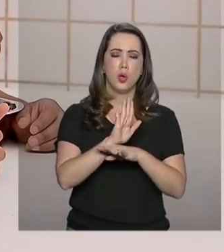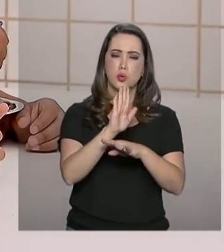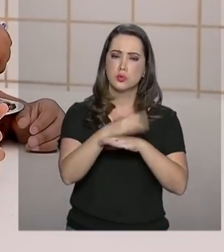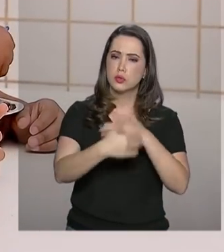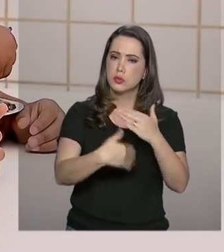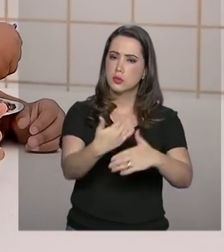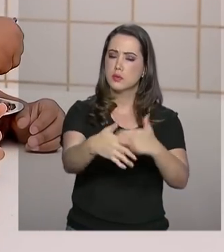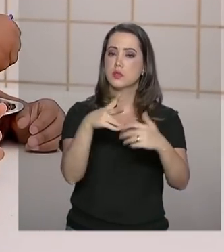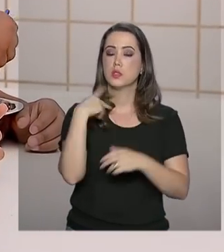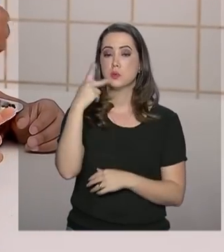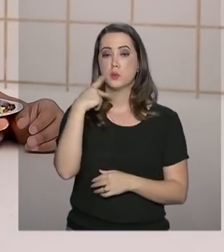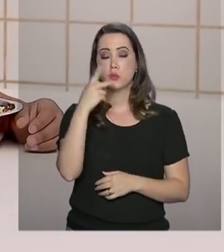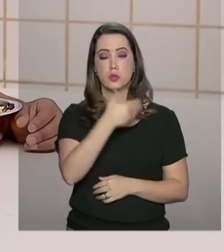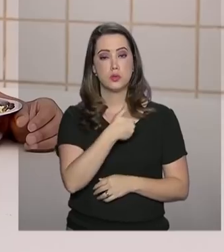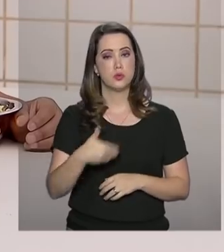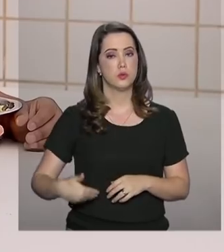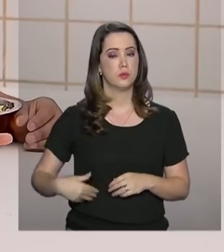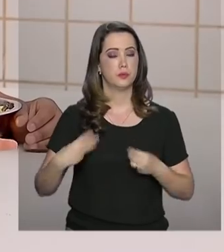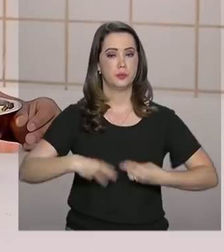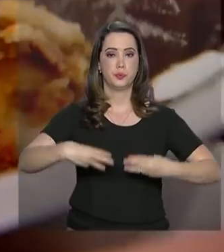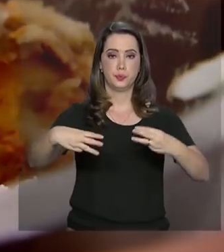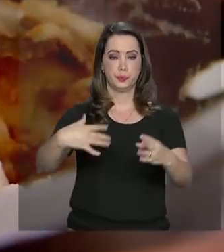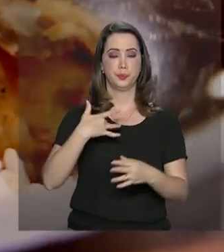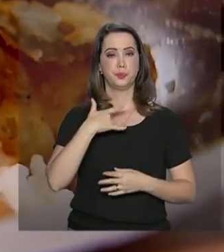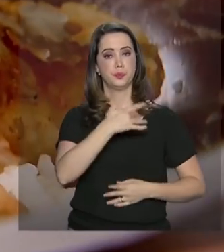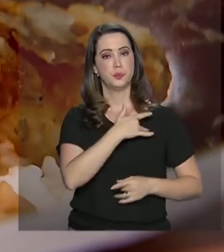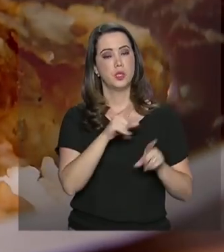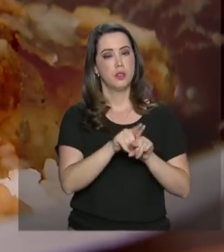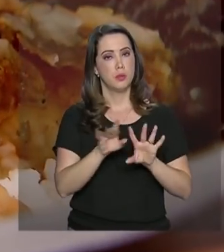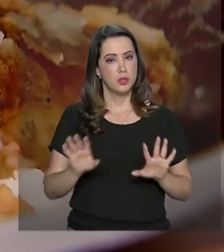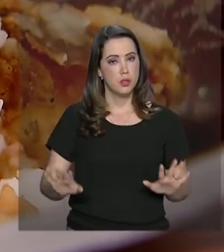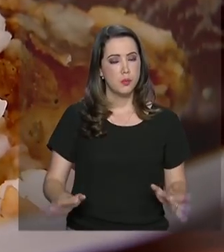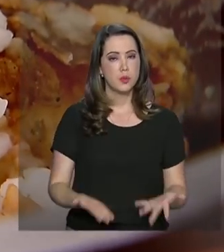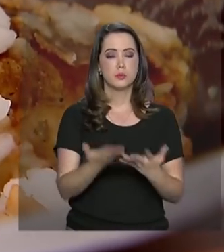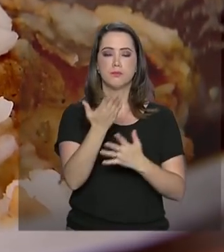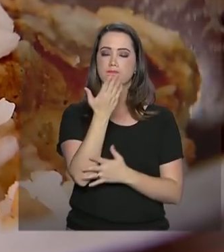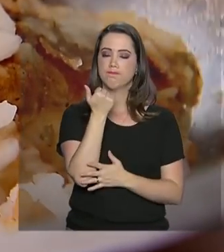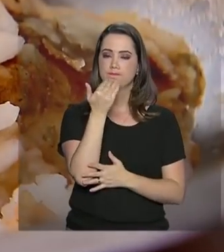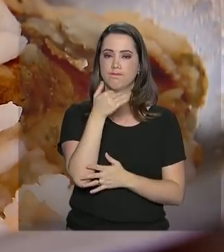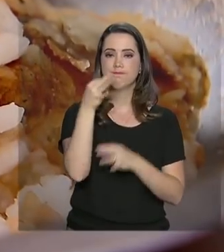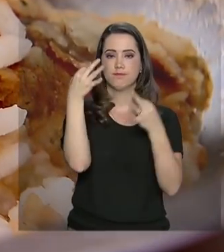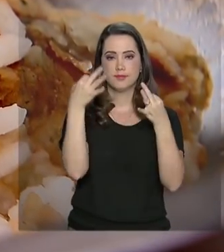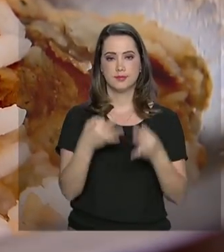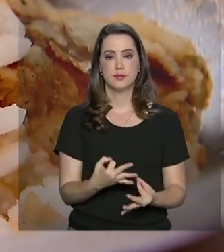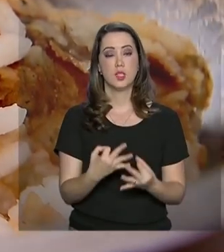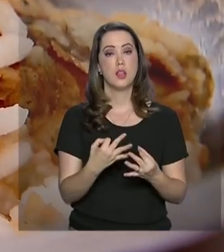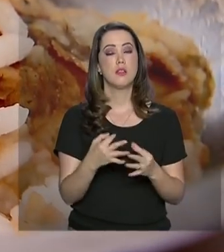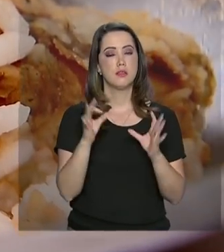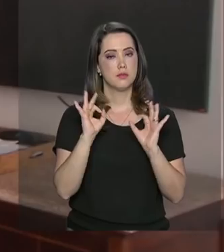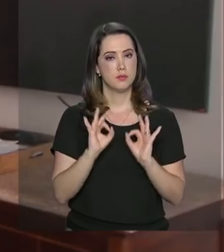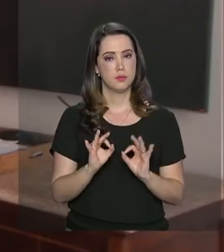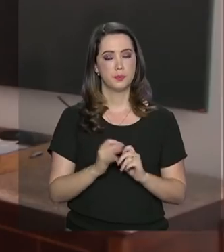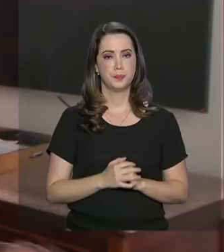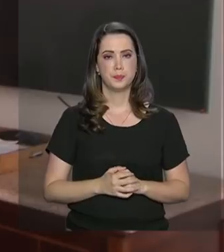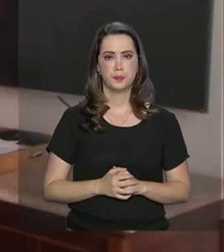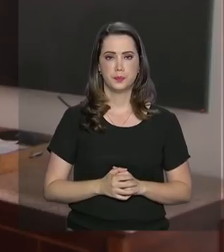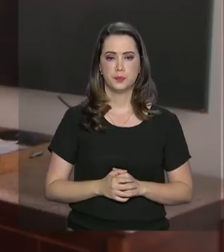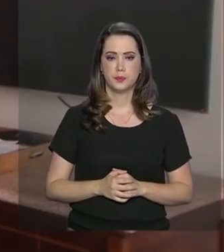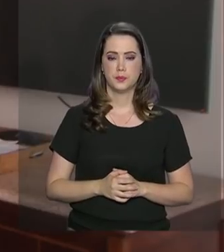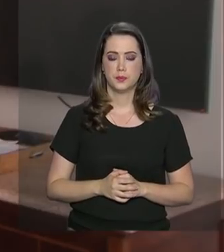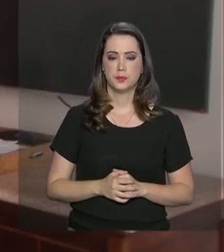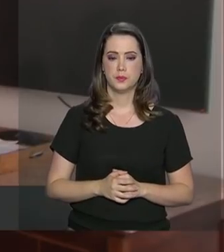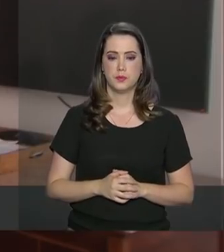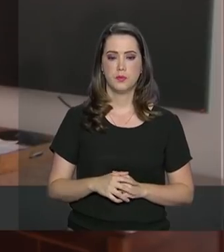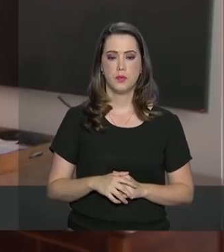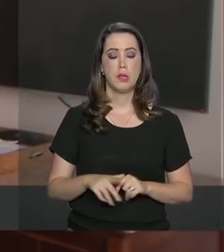desenvolvimento de políticas públicas do Ministério da Saúde e na promoção de uma alimentação saudável e adequada. A gente também vai